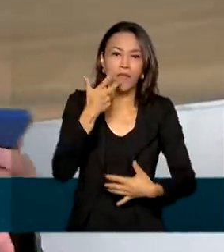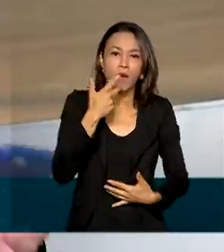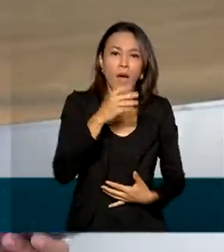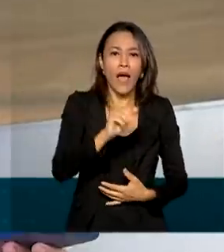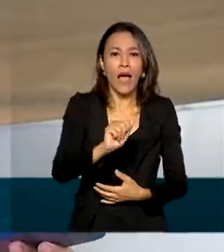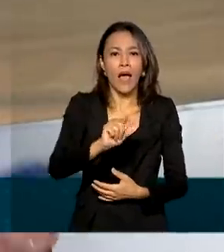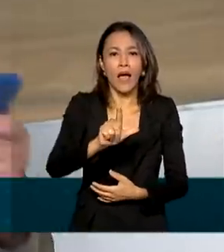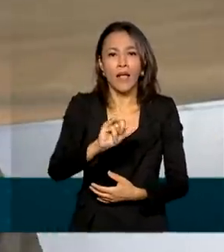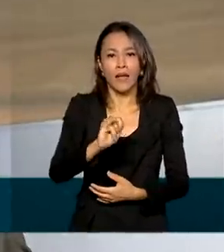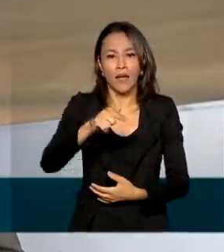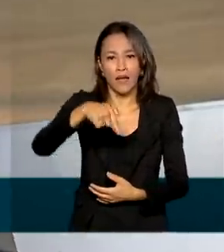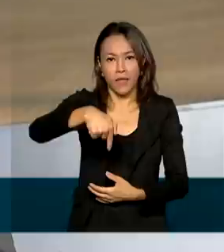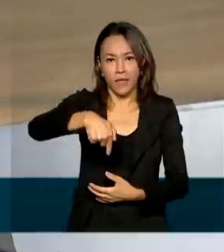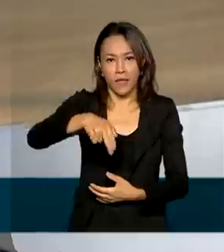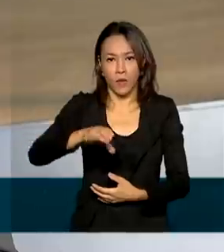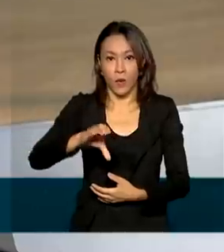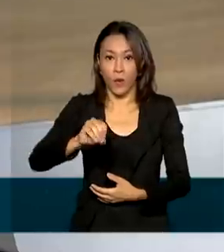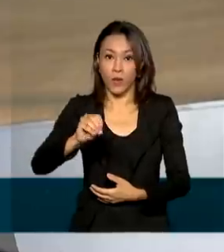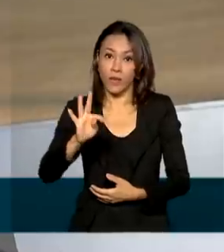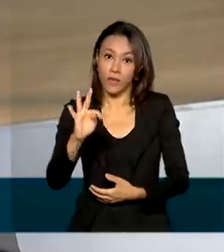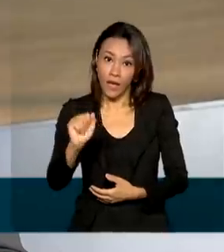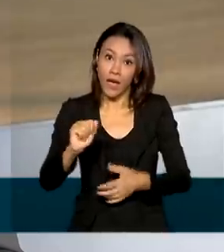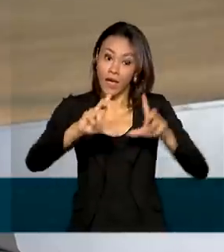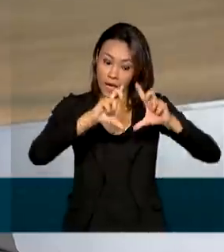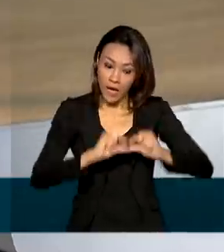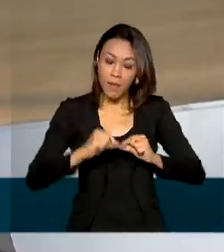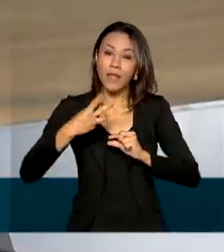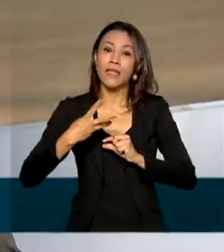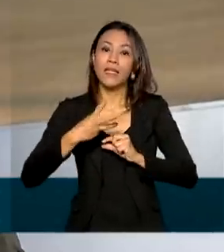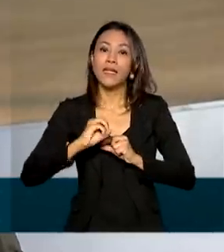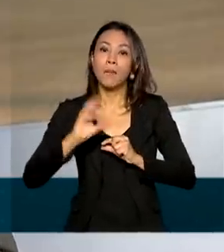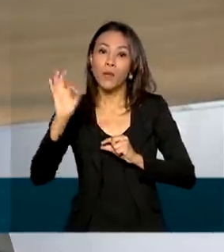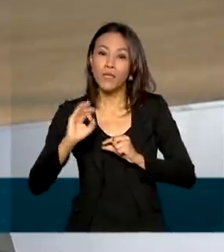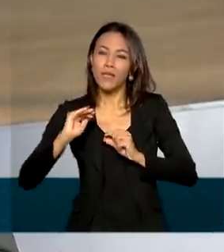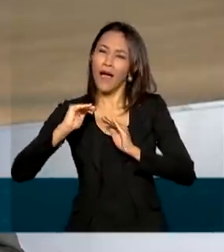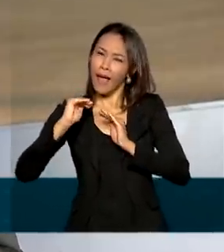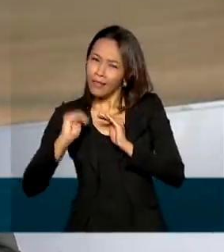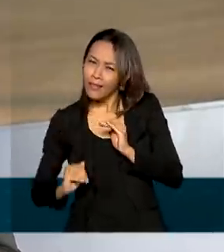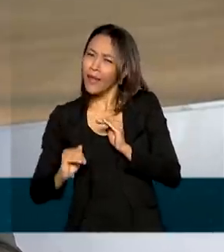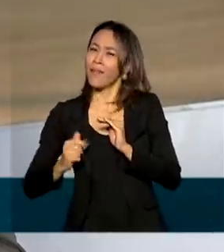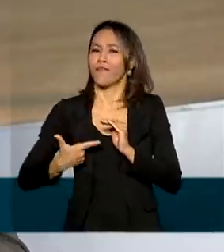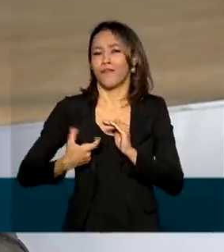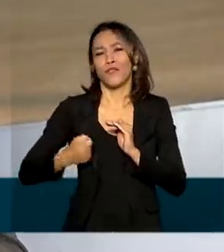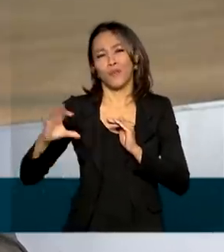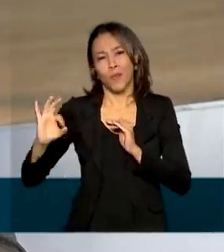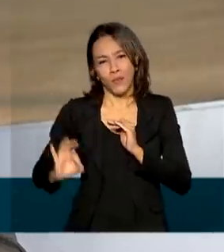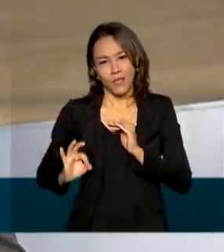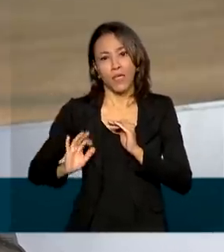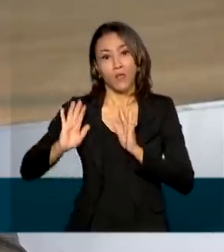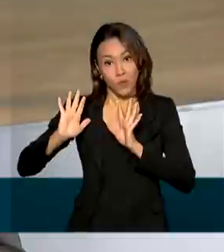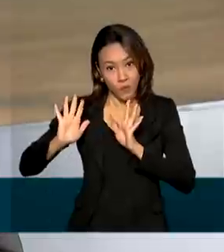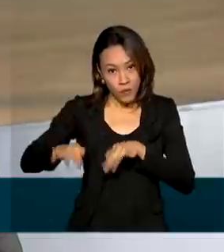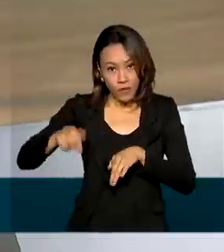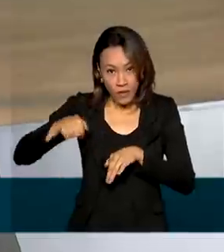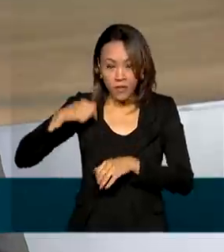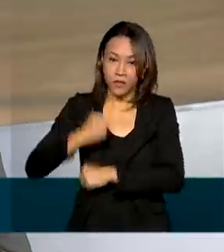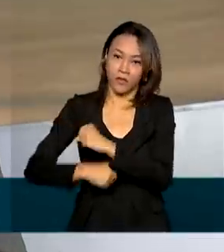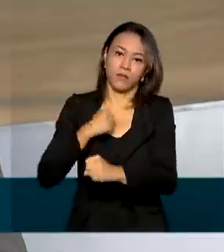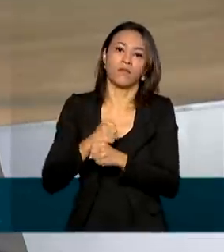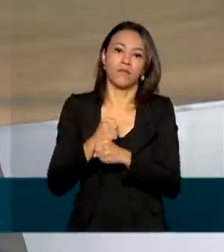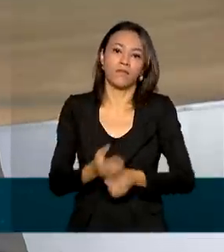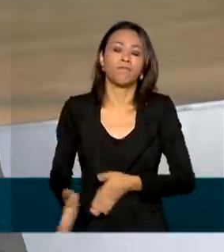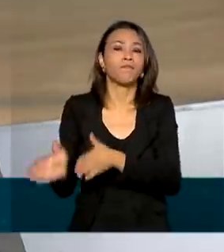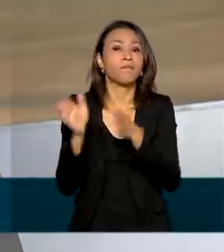35%, cai para 30% em março, até chegar a 20% no final deste ano. E, Renata,